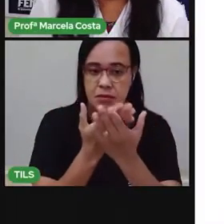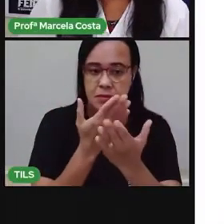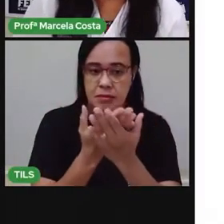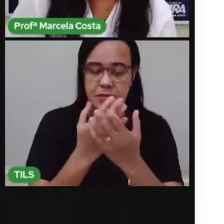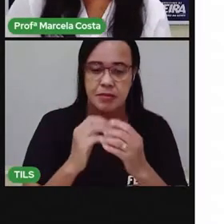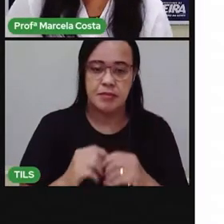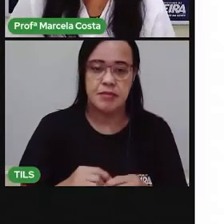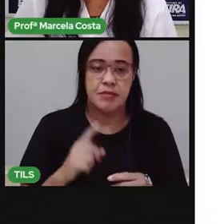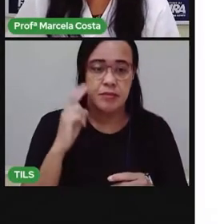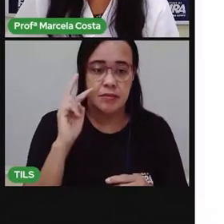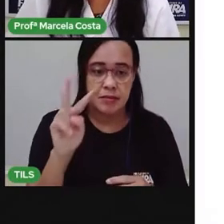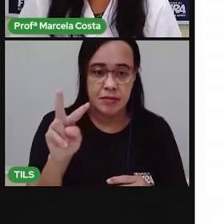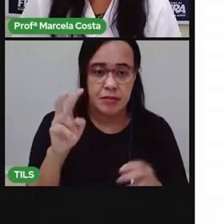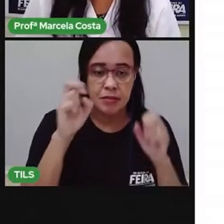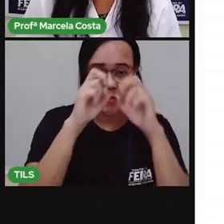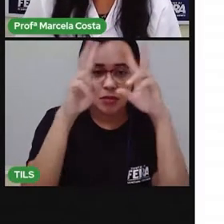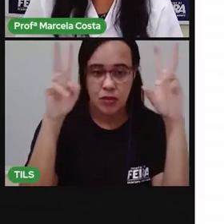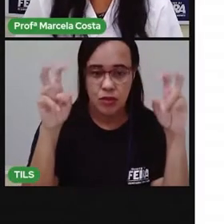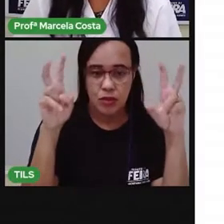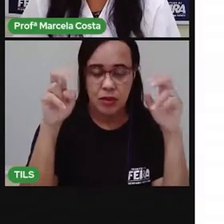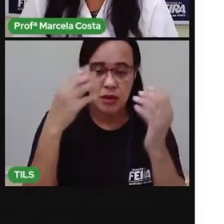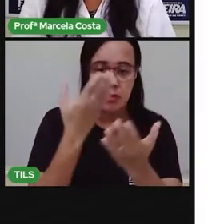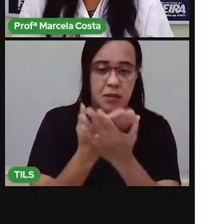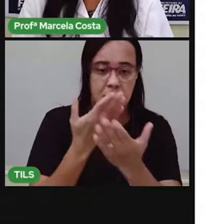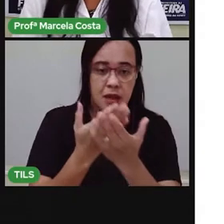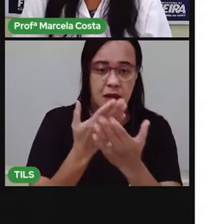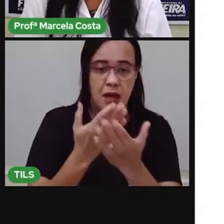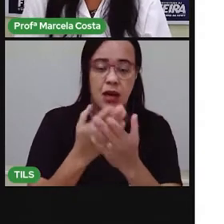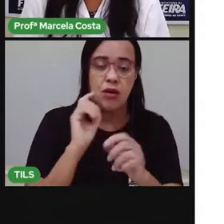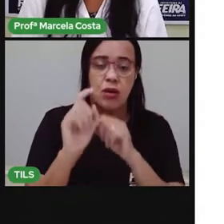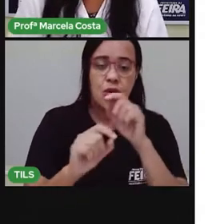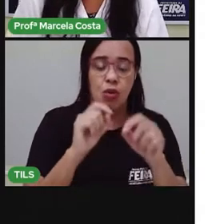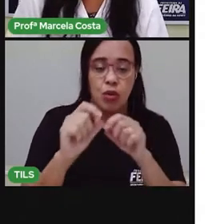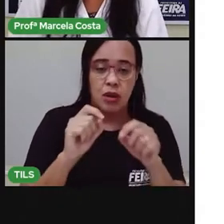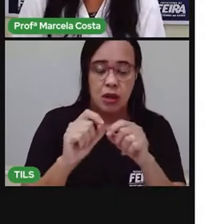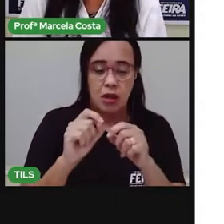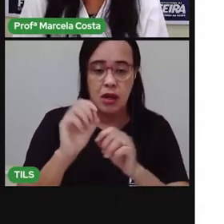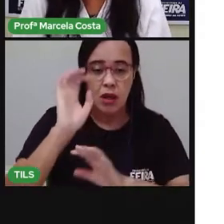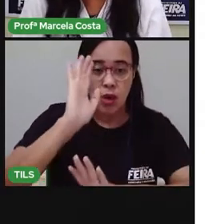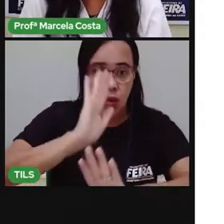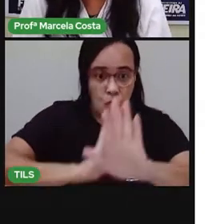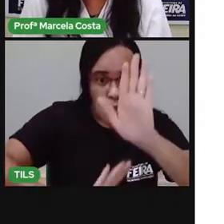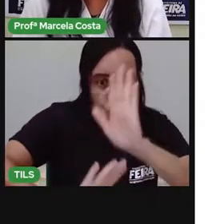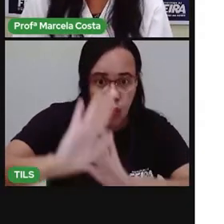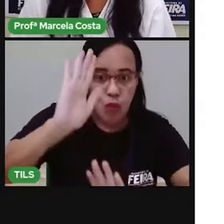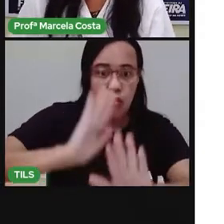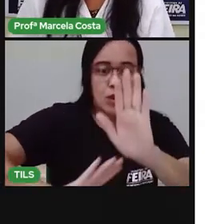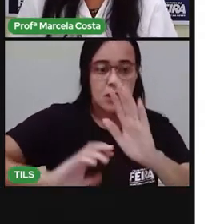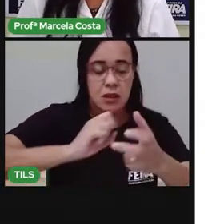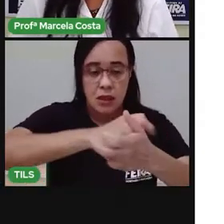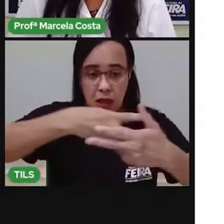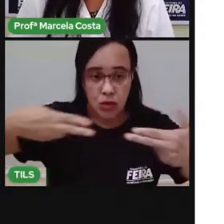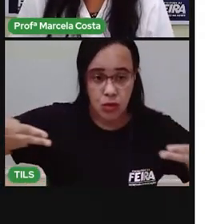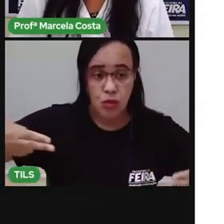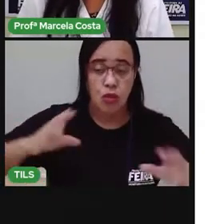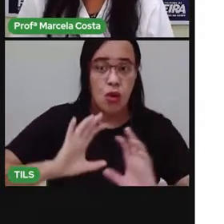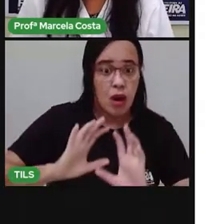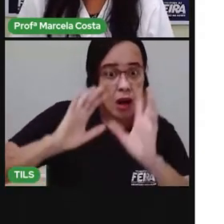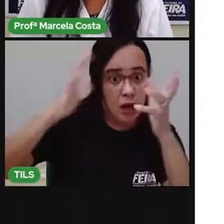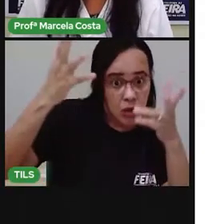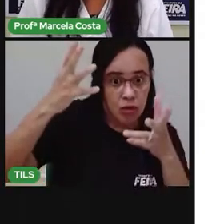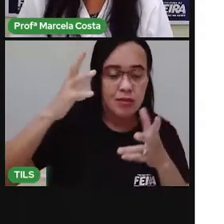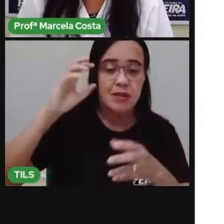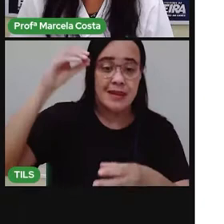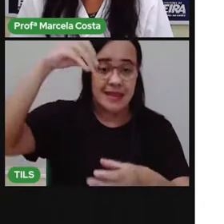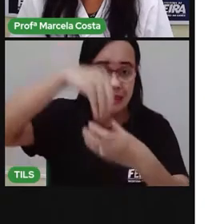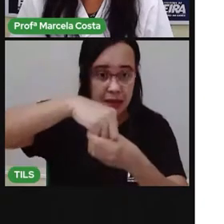Então, o tema da nossa aula é cuidados com os acidentes domésticos. Com essa